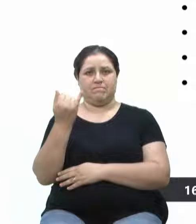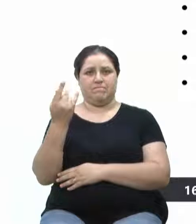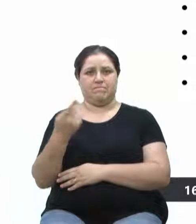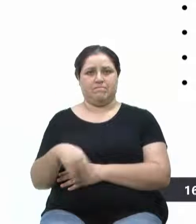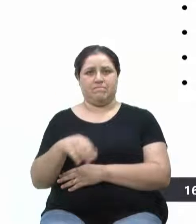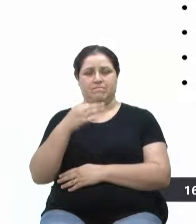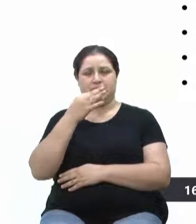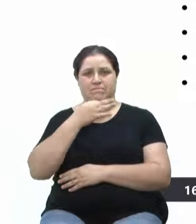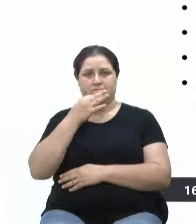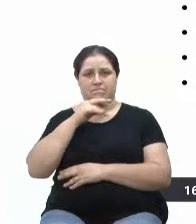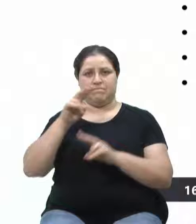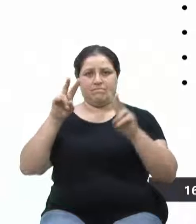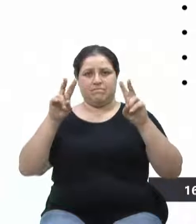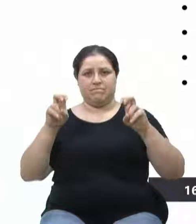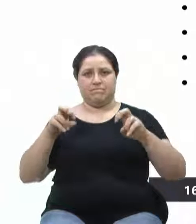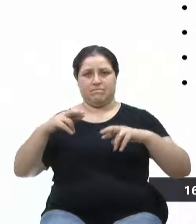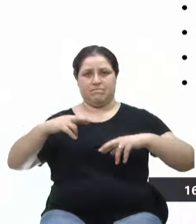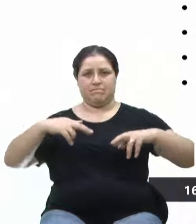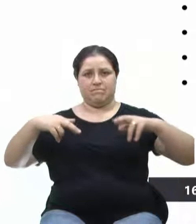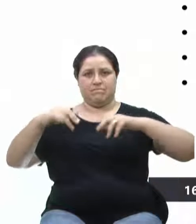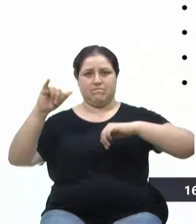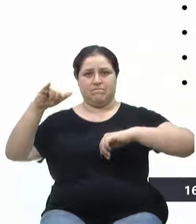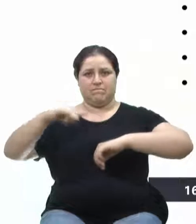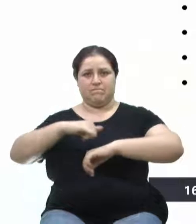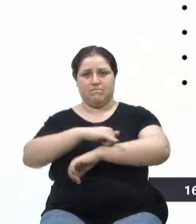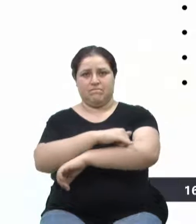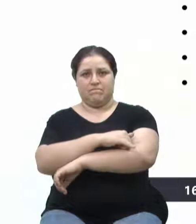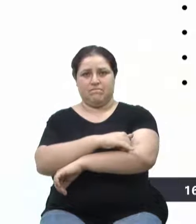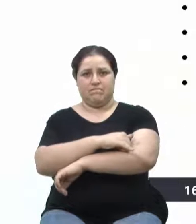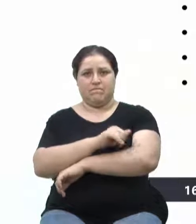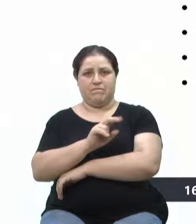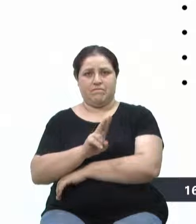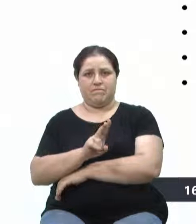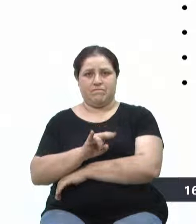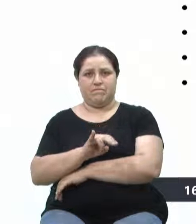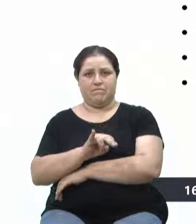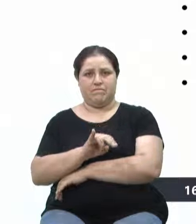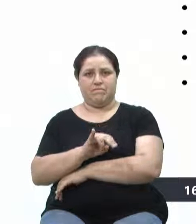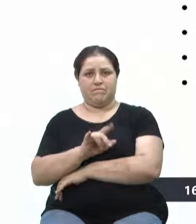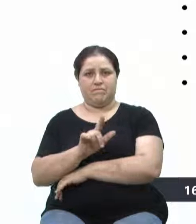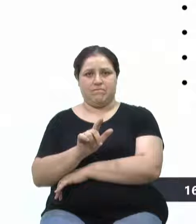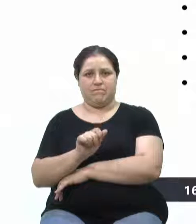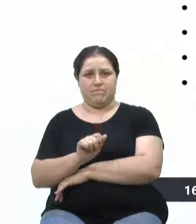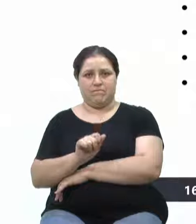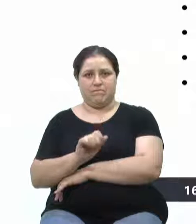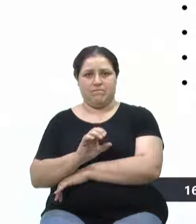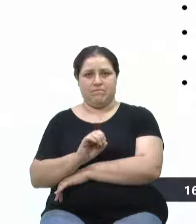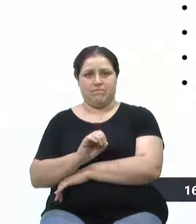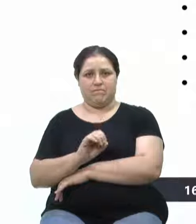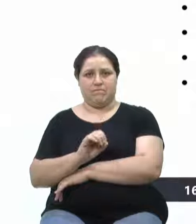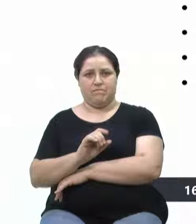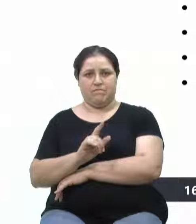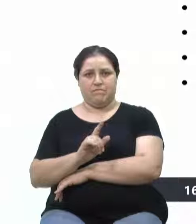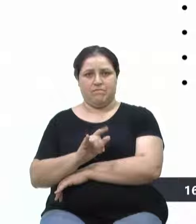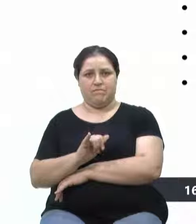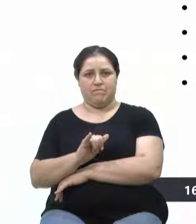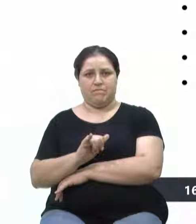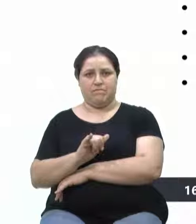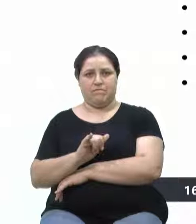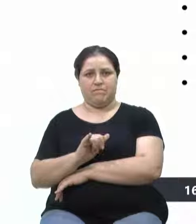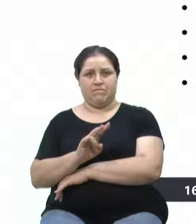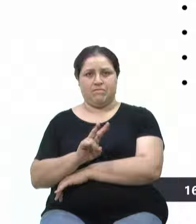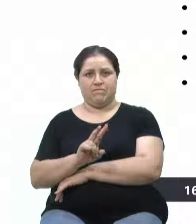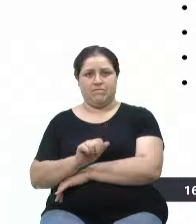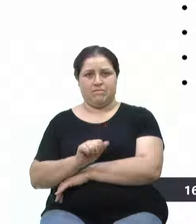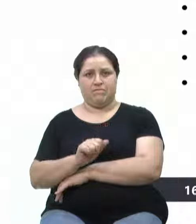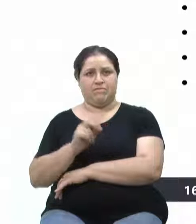que é sobre o aeroporto regional de Vila Oliva. Tanto, lembro muito bem, na época, nosso ex